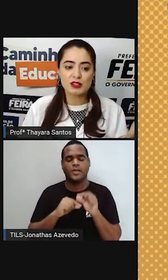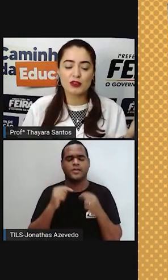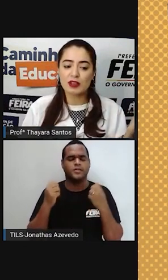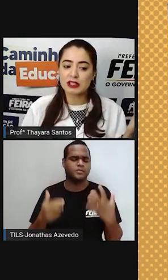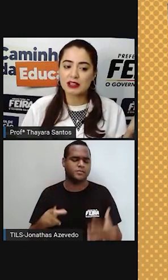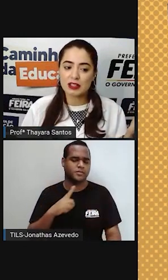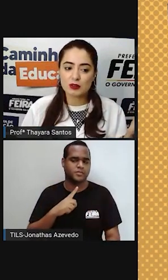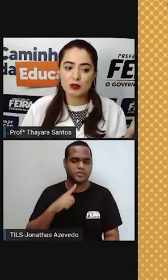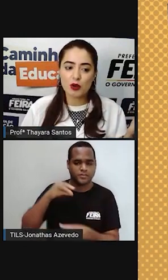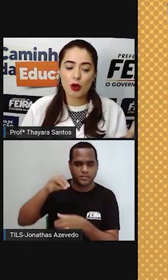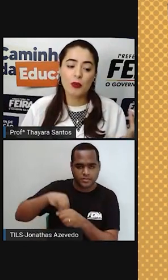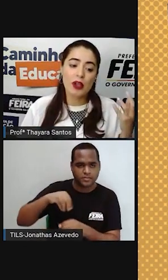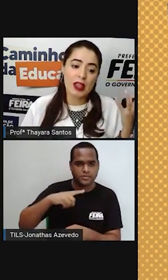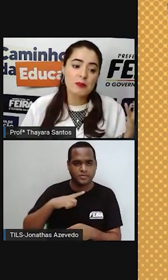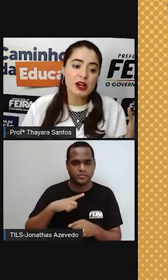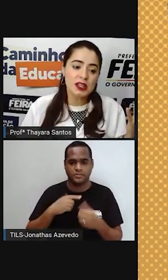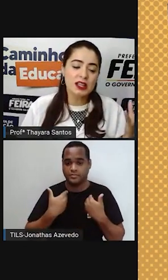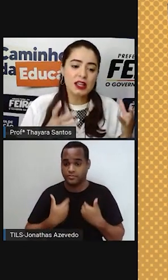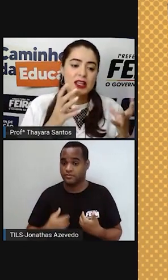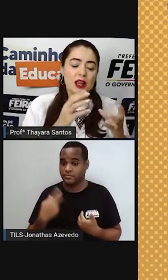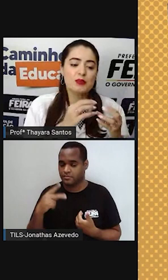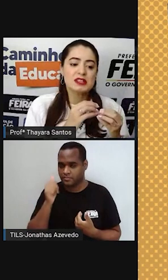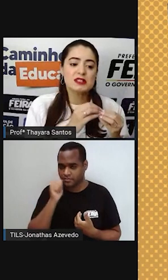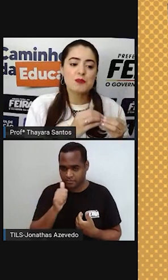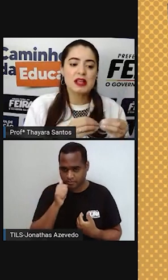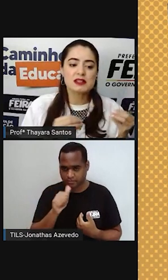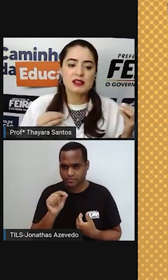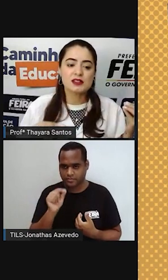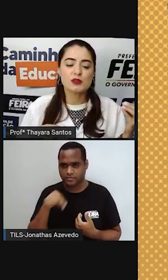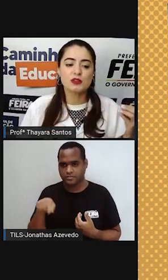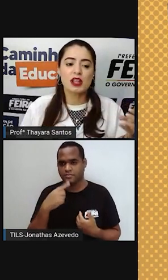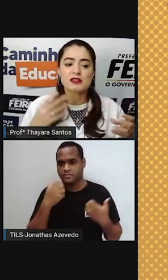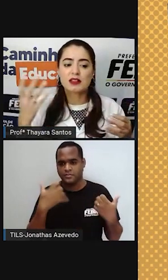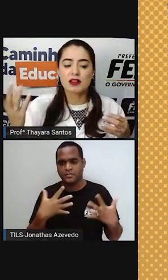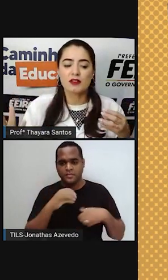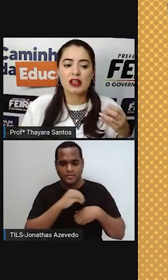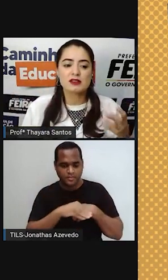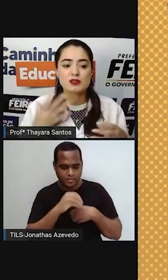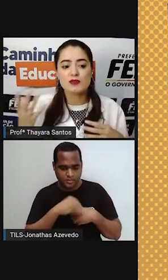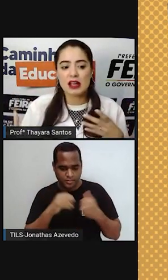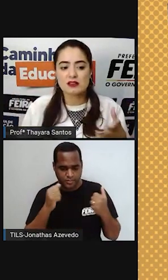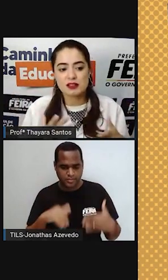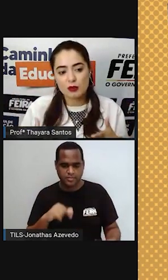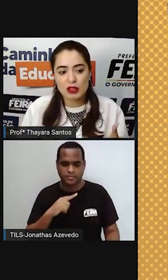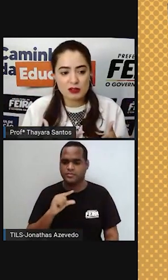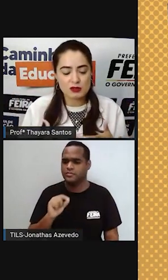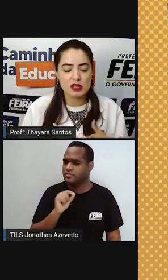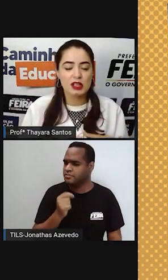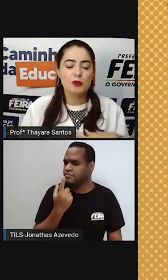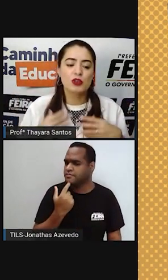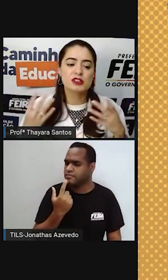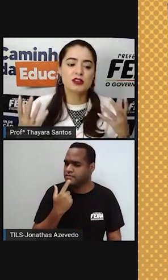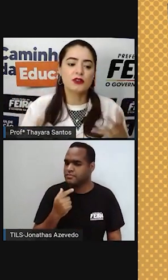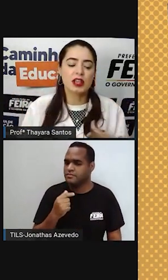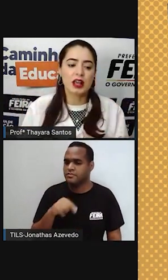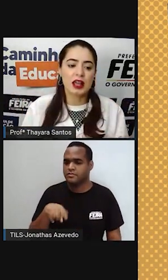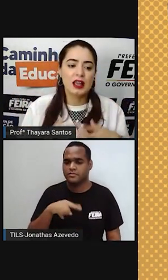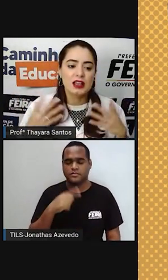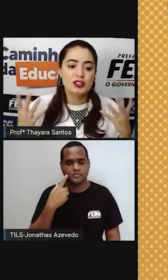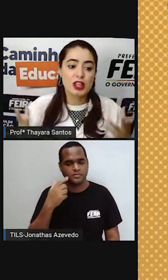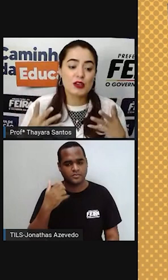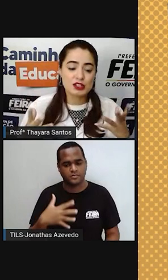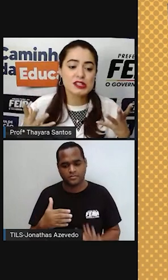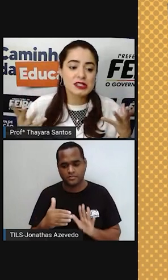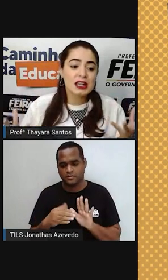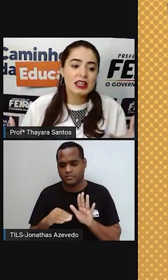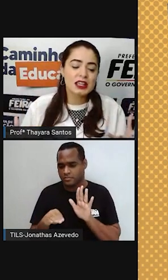embriãozinho que vai estar dentro do corpo é a mãe. E ela precisa passar esses nutrientes através dos vasos sanguíneos. Por isso que fica lá